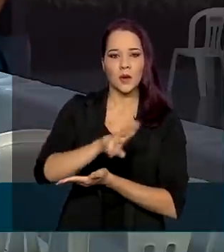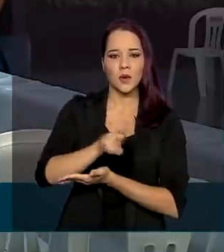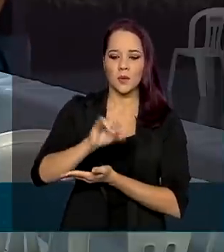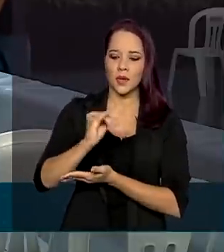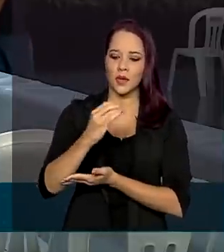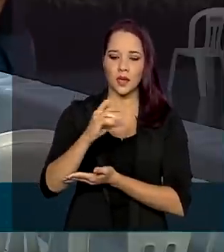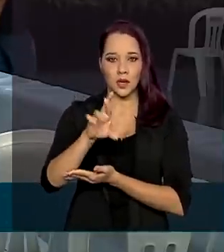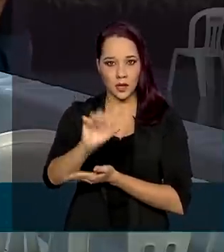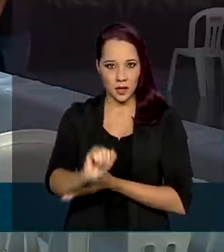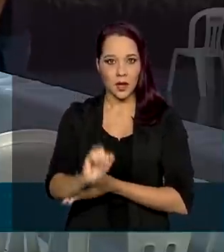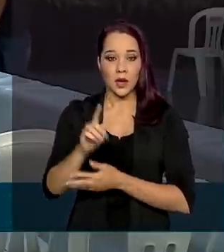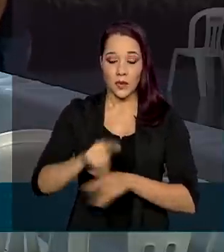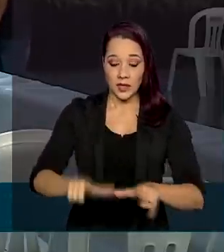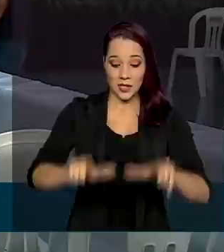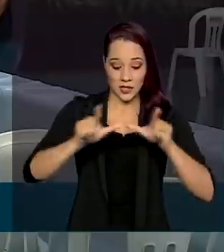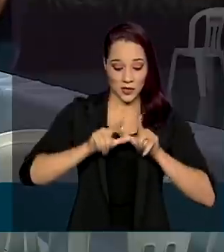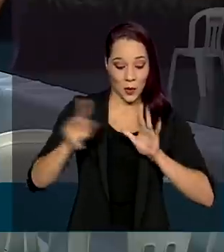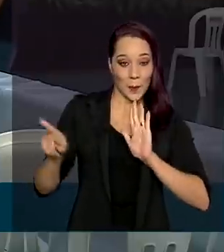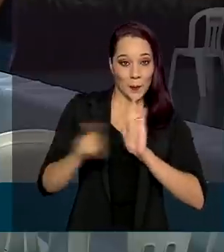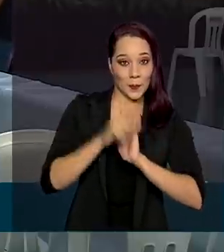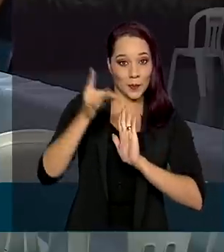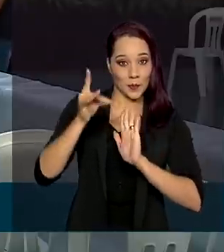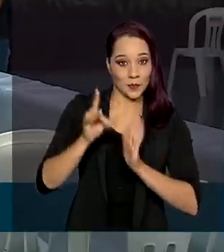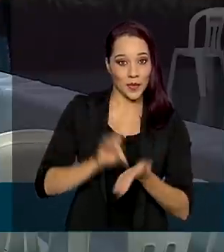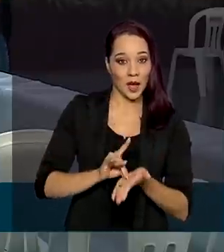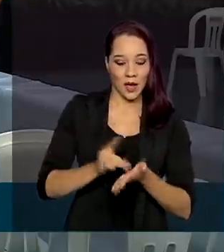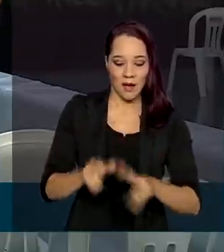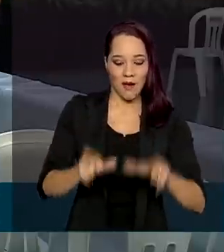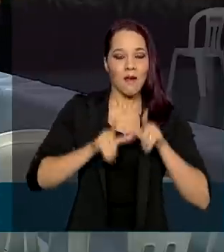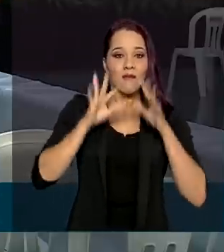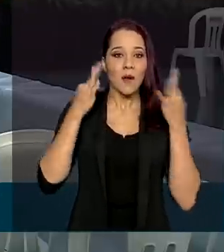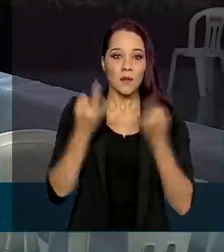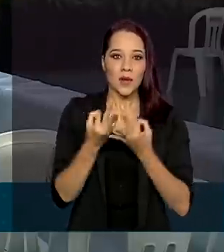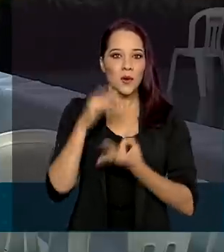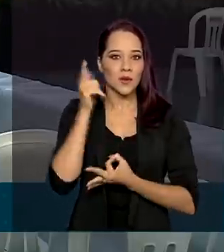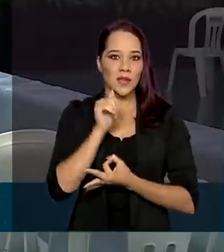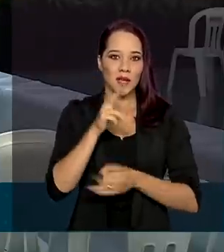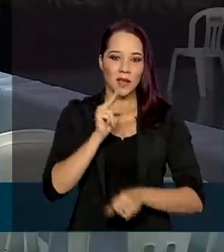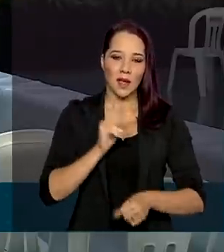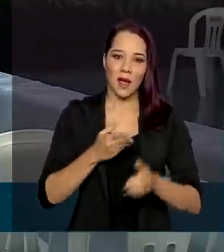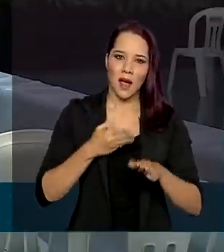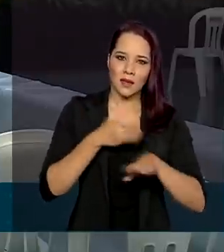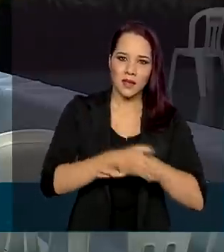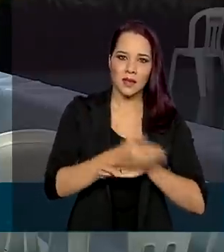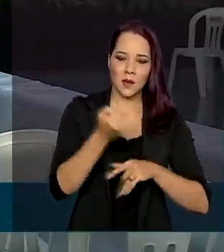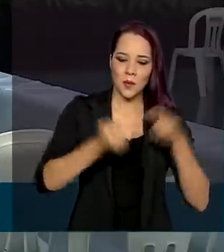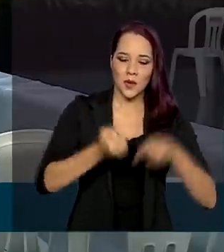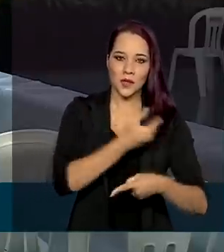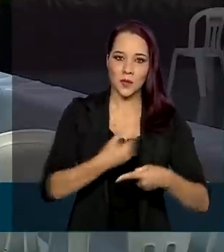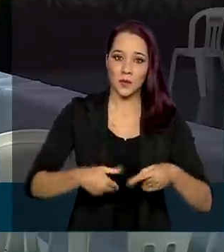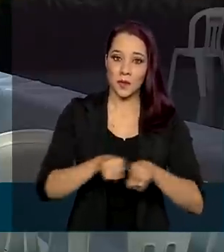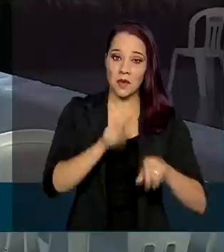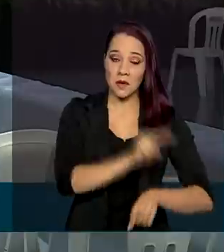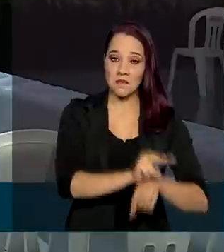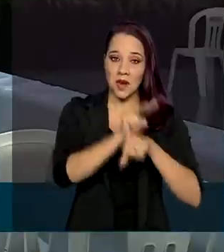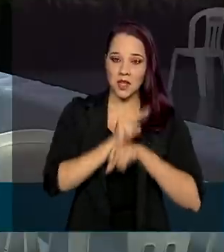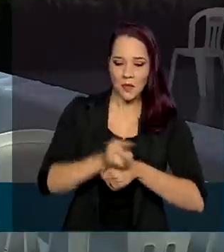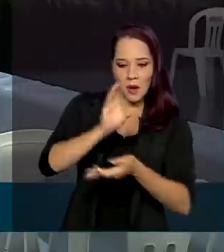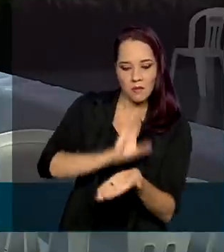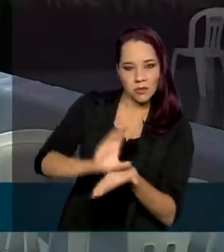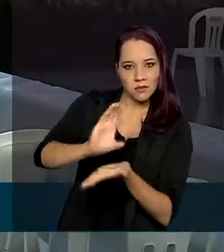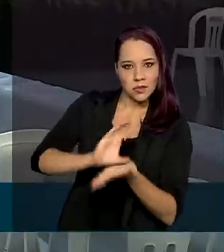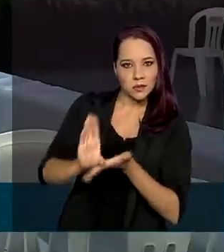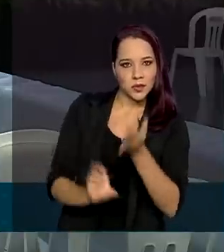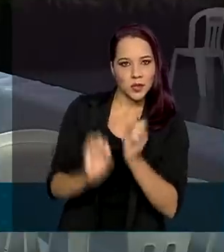Com esse título definitivo em mãos, essas famílias vão poder ter acesso a políticas públicas e também a créditos para investir na